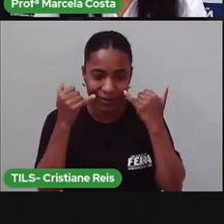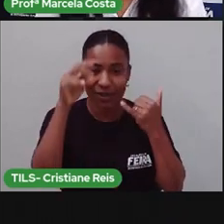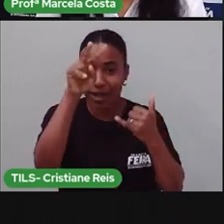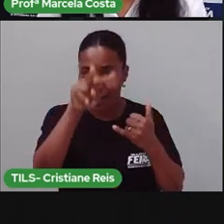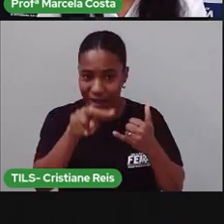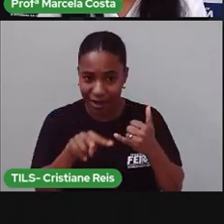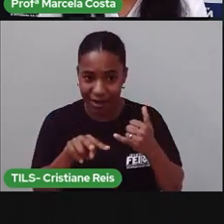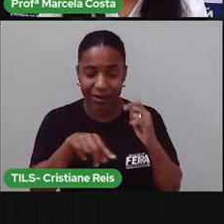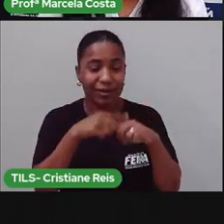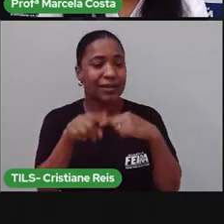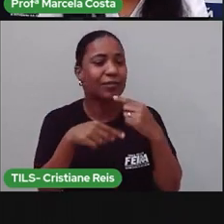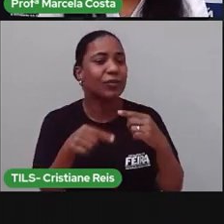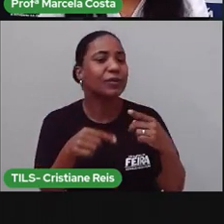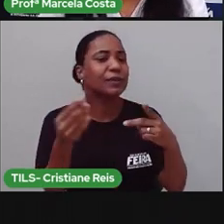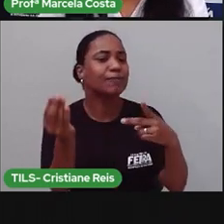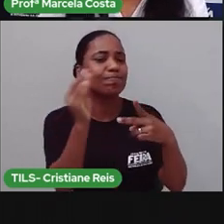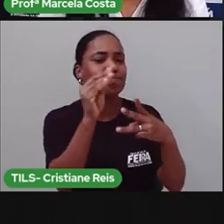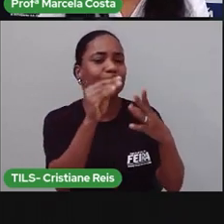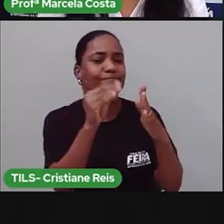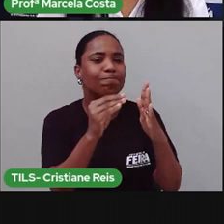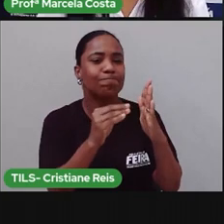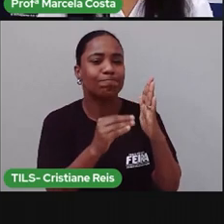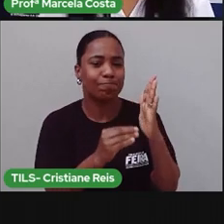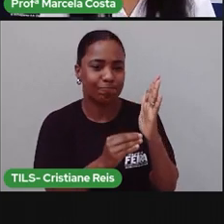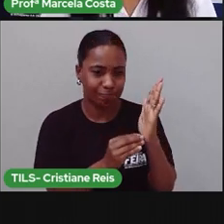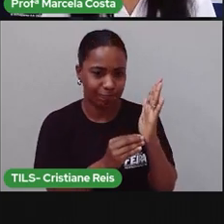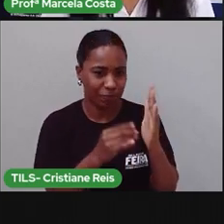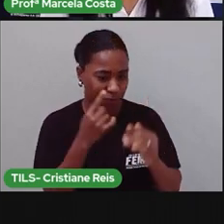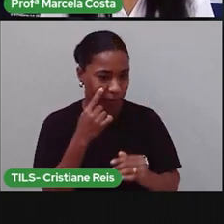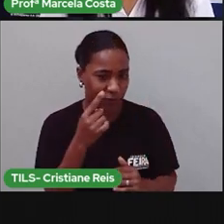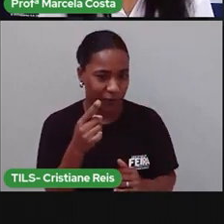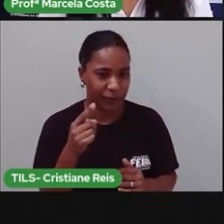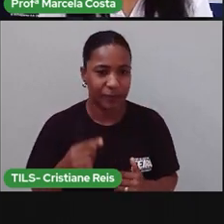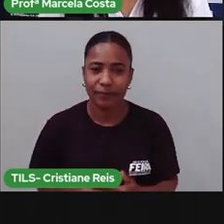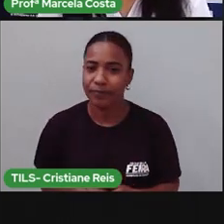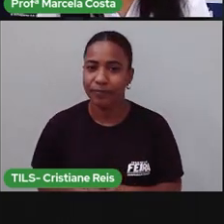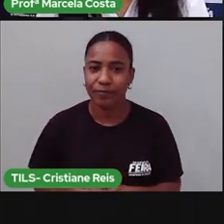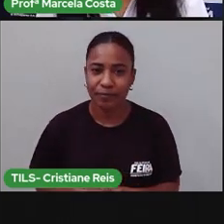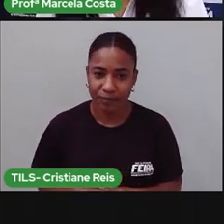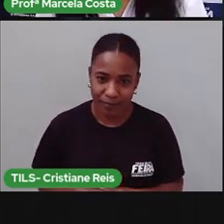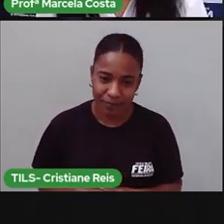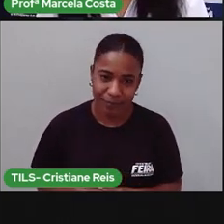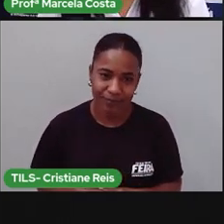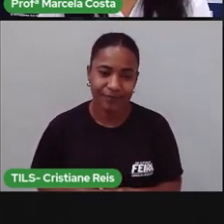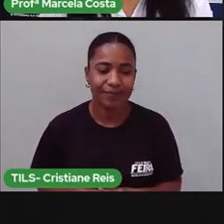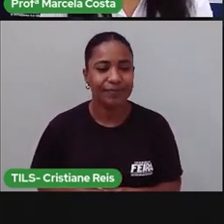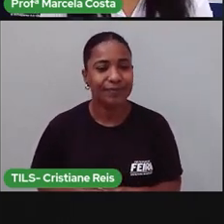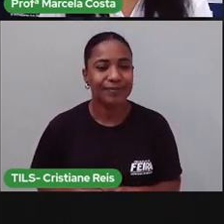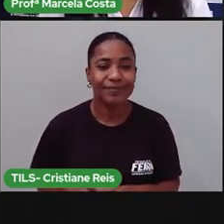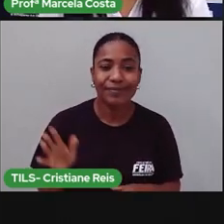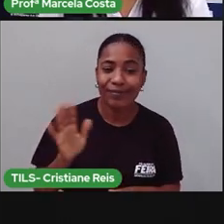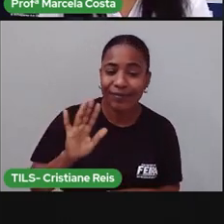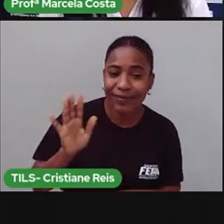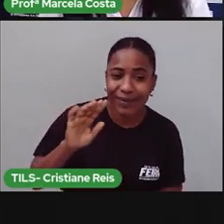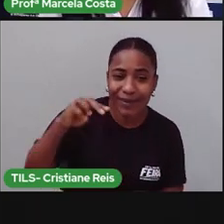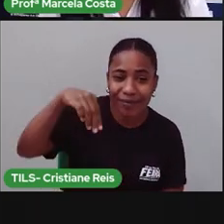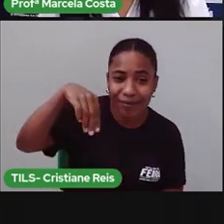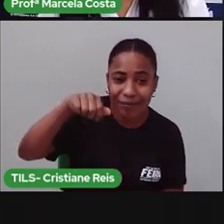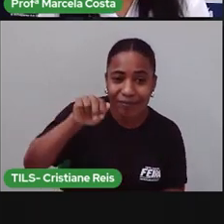explora esses aspectos, tá bom? O bilhete diz assim, Maria,